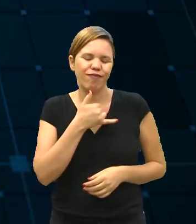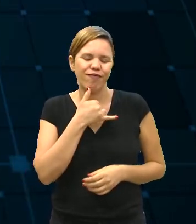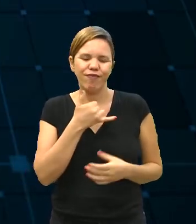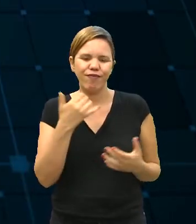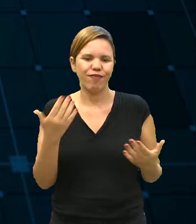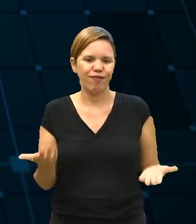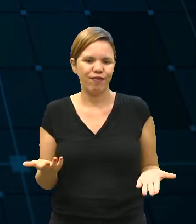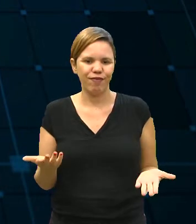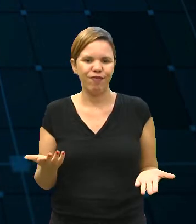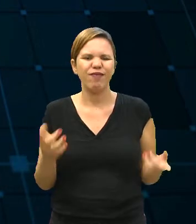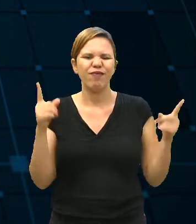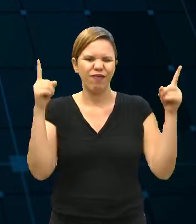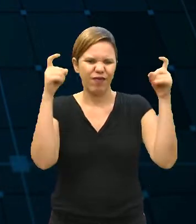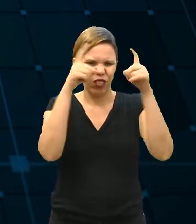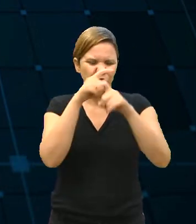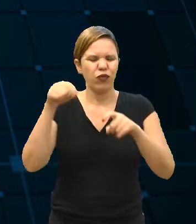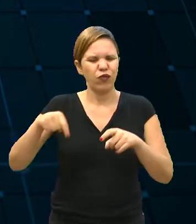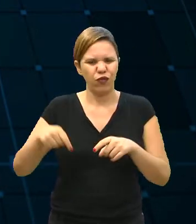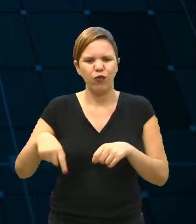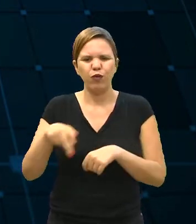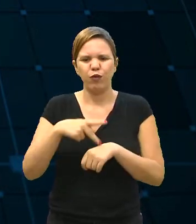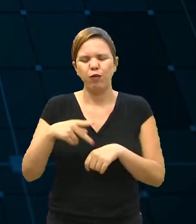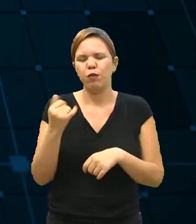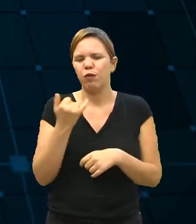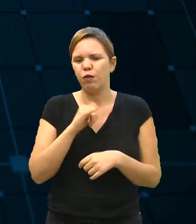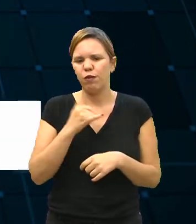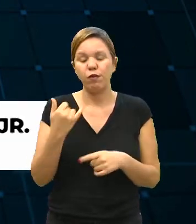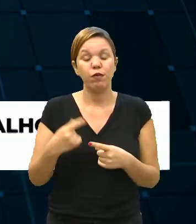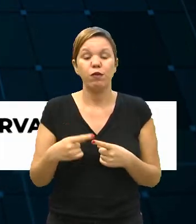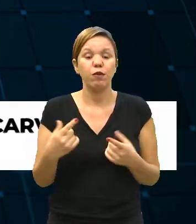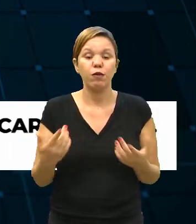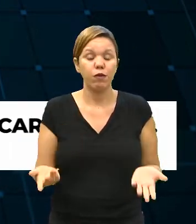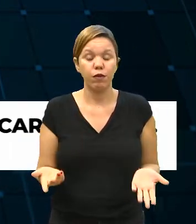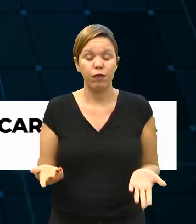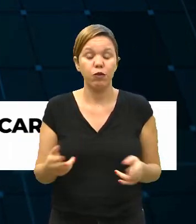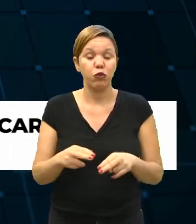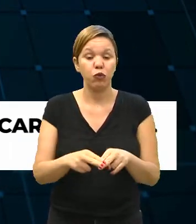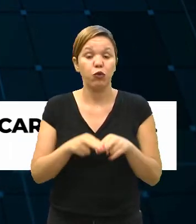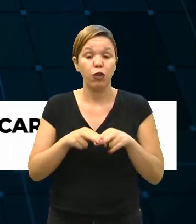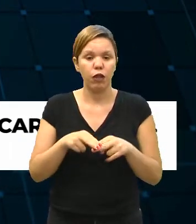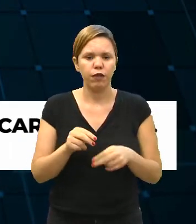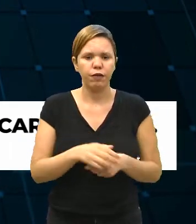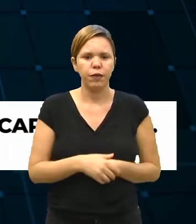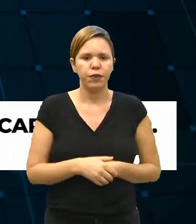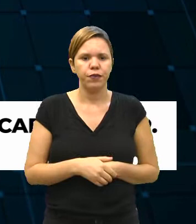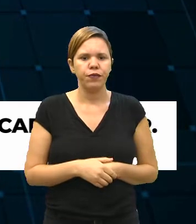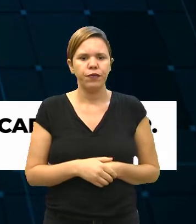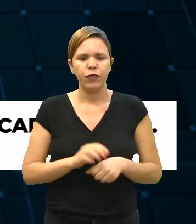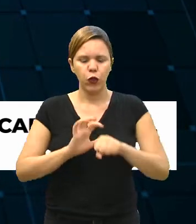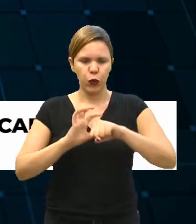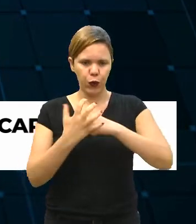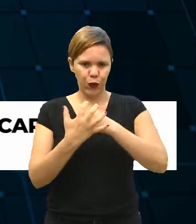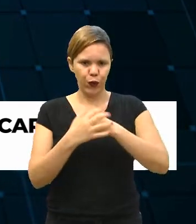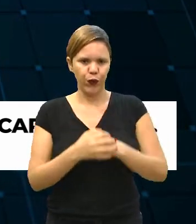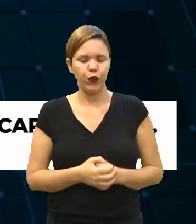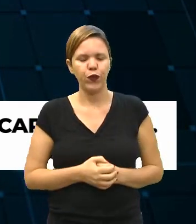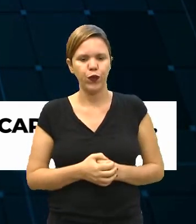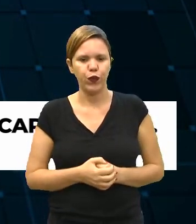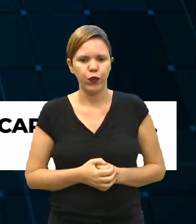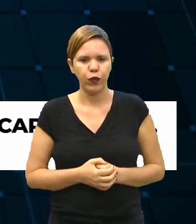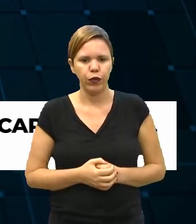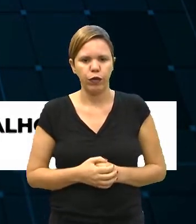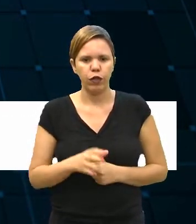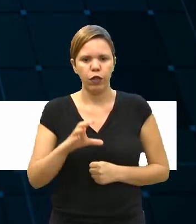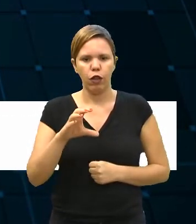É, infelizmente a situação está na minha crítica, né? É, devido ao